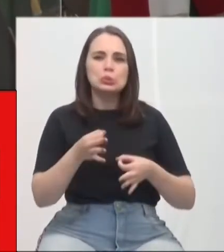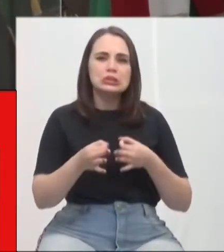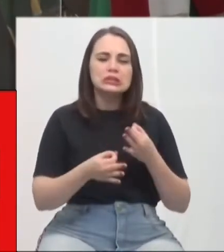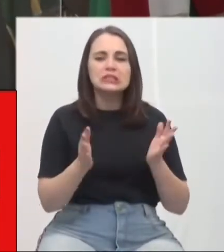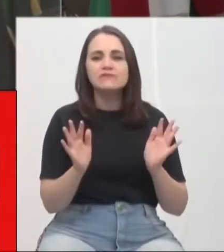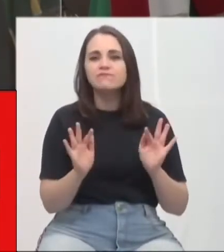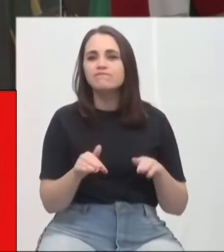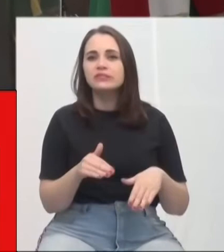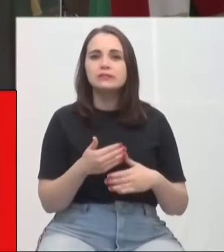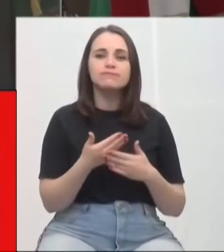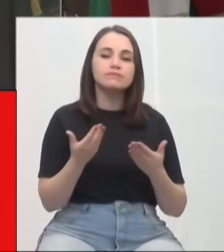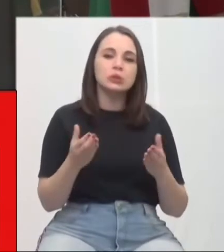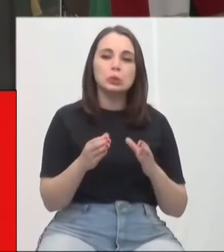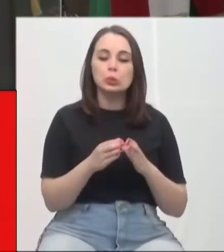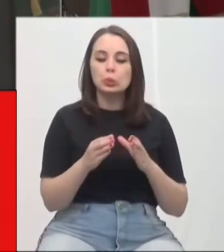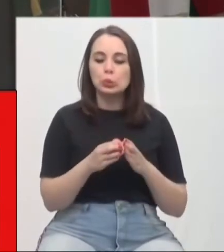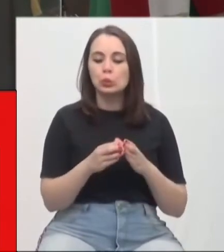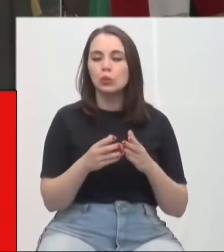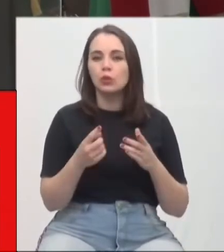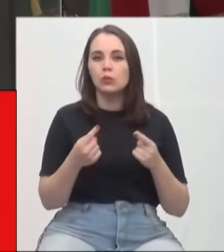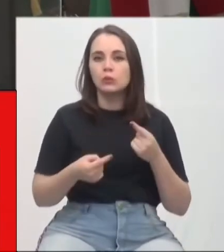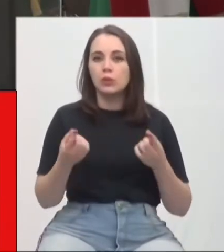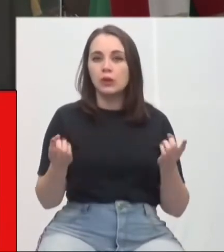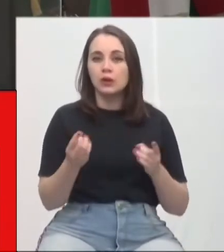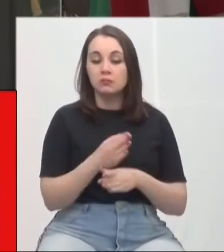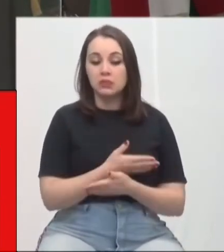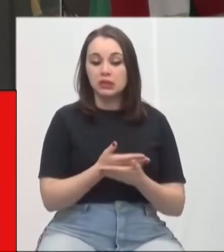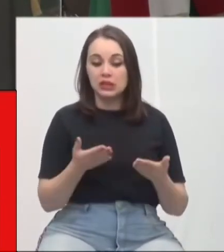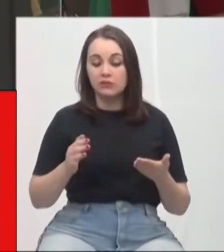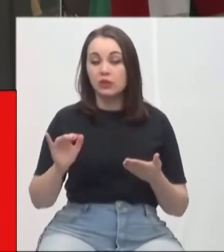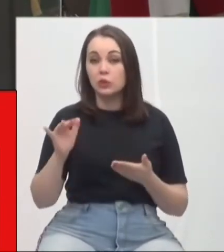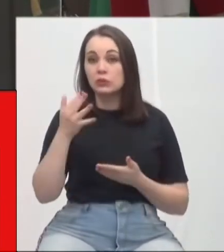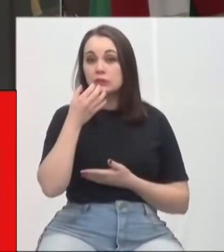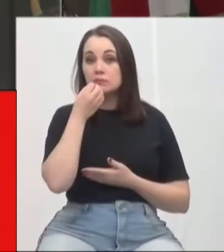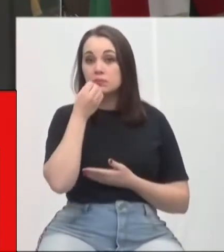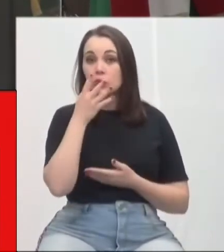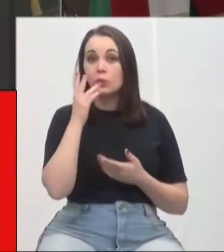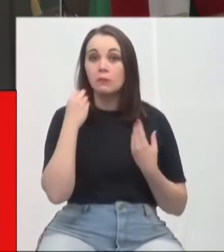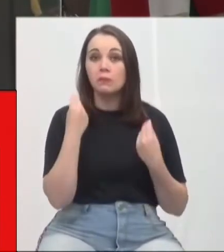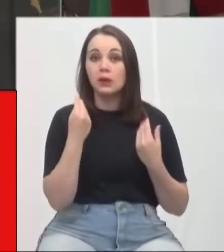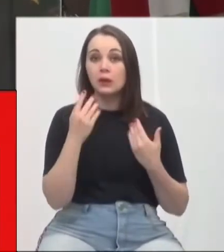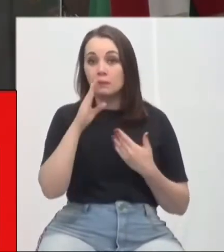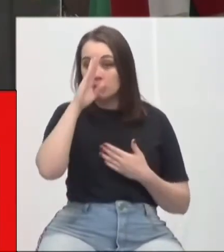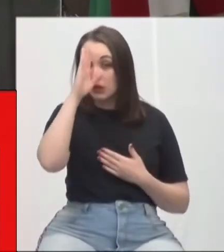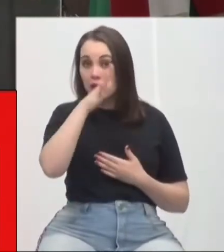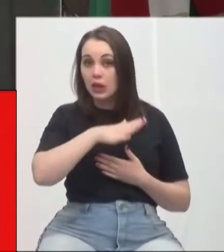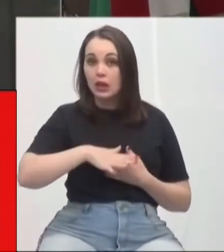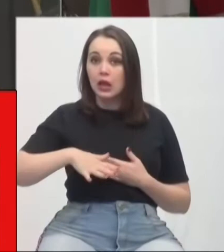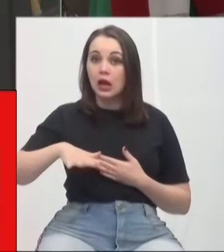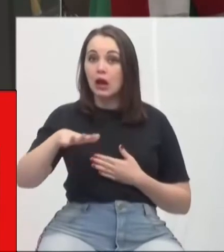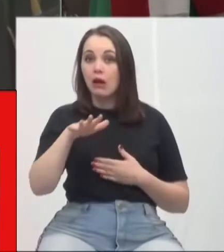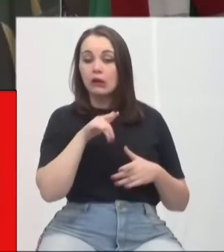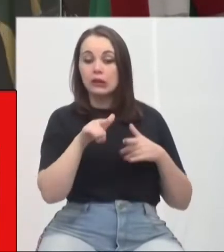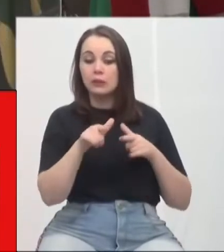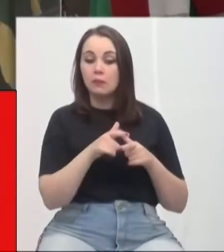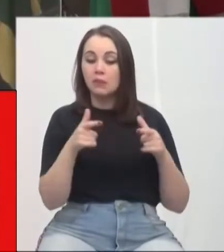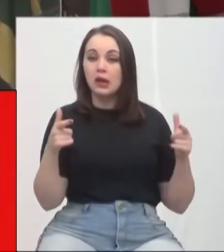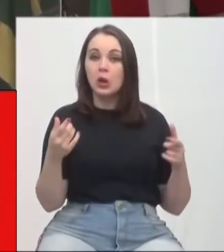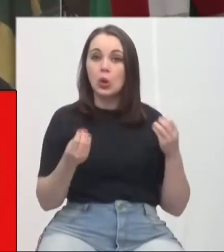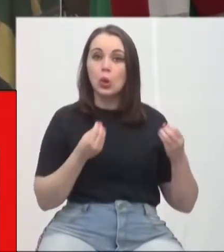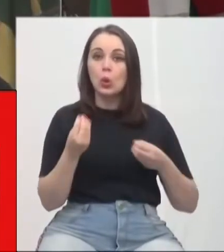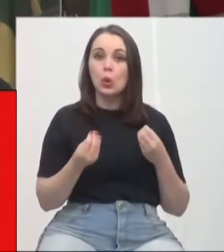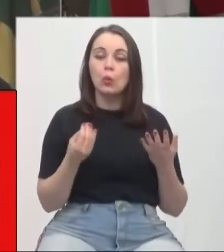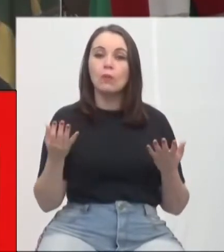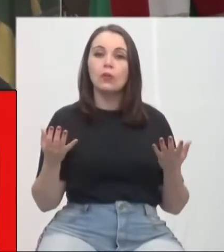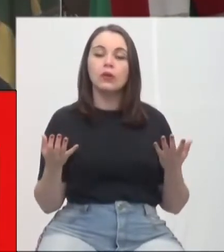enfim, os comitês de resolução de disputa vão funcionar principalmente nas grandes obras. Em obras como nós